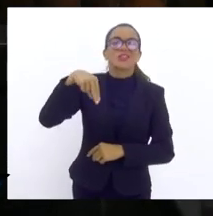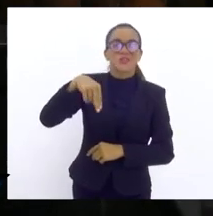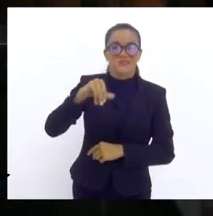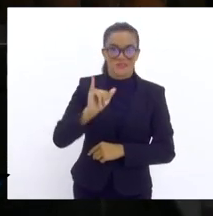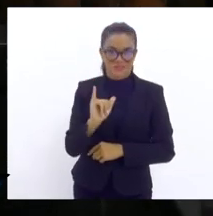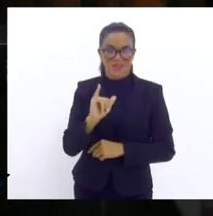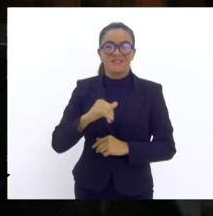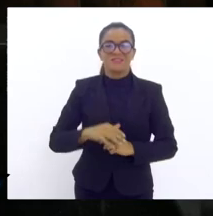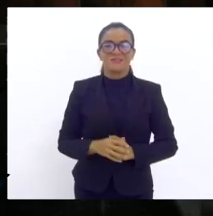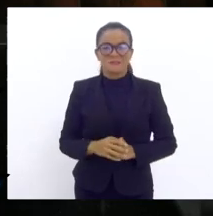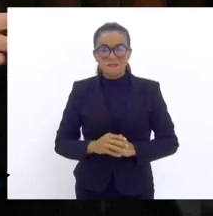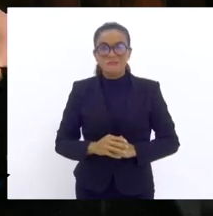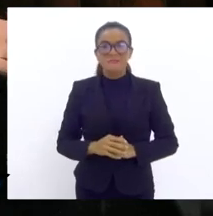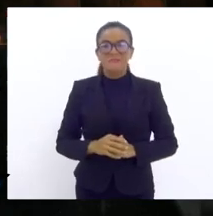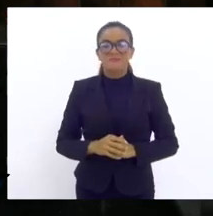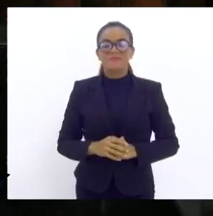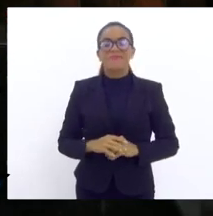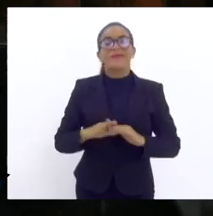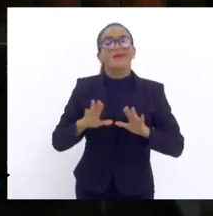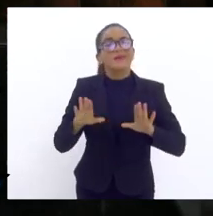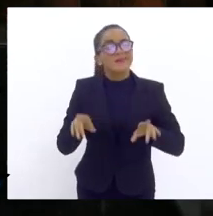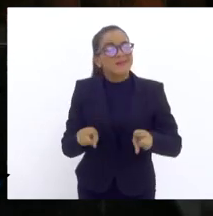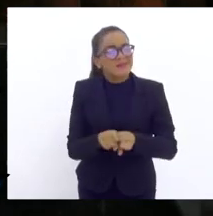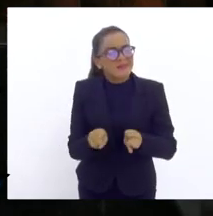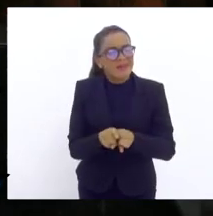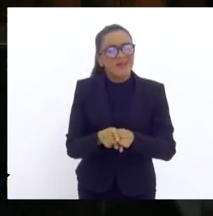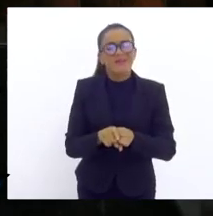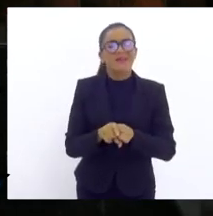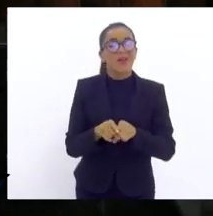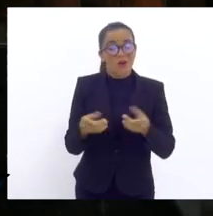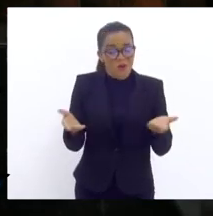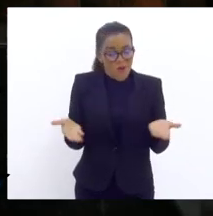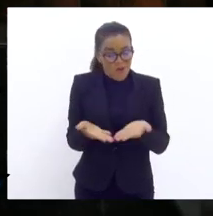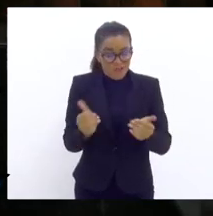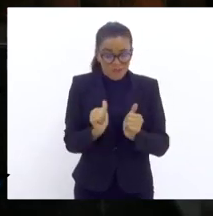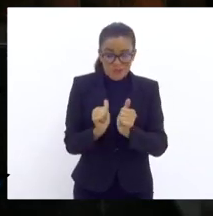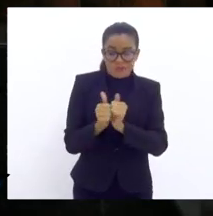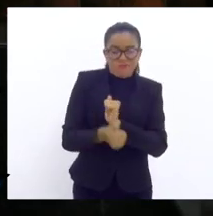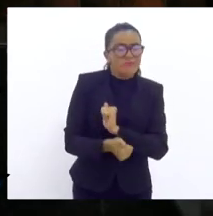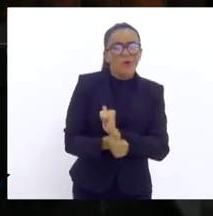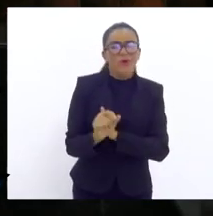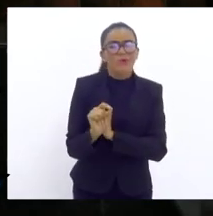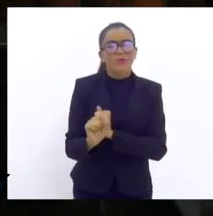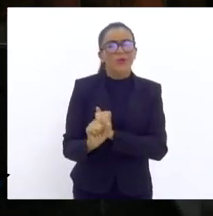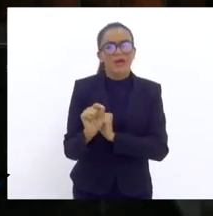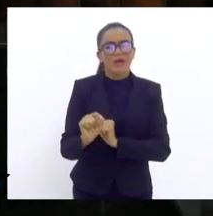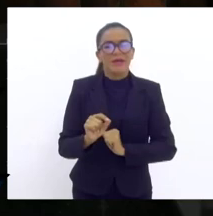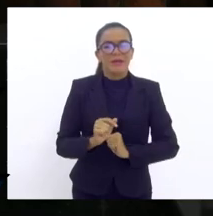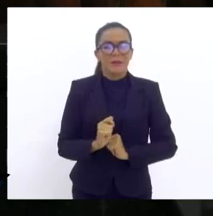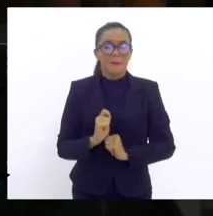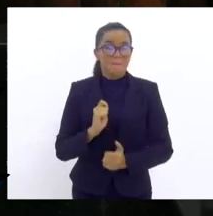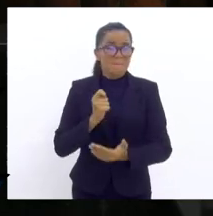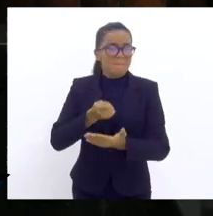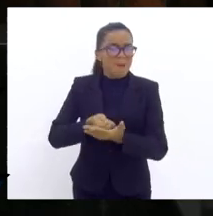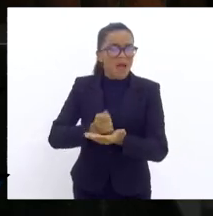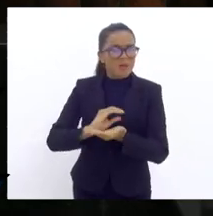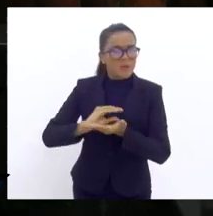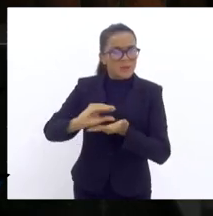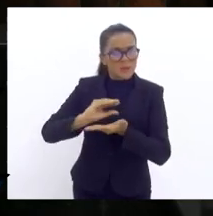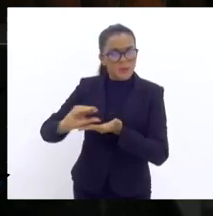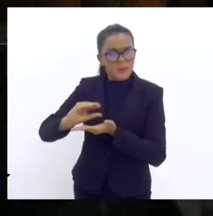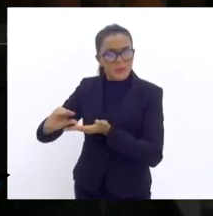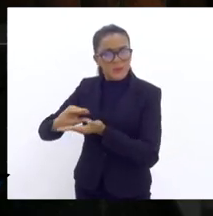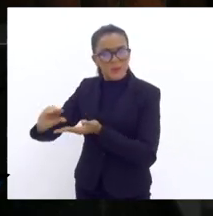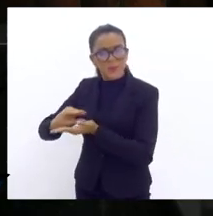E esse esporte hoje paga salários vultosos